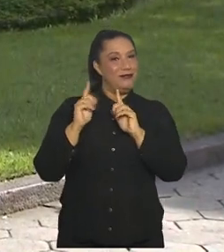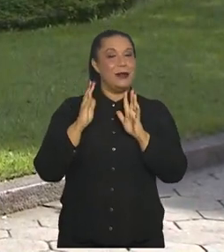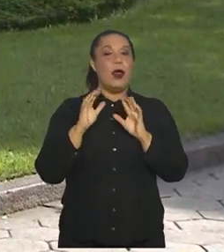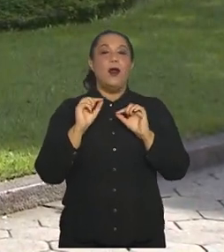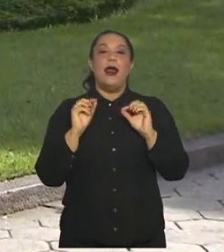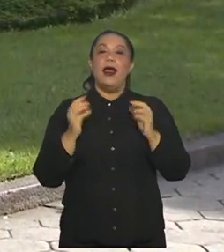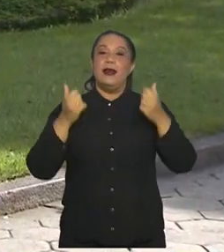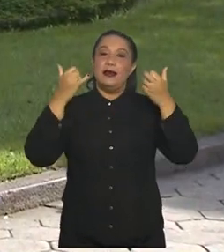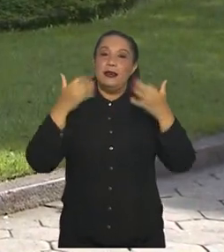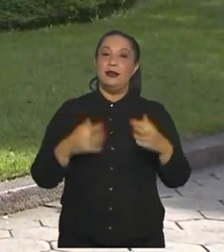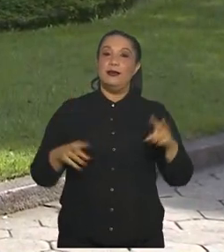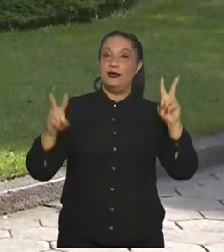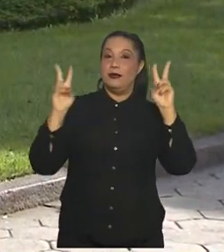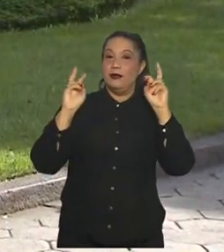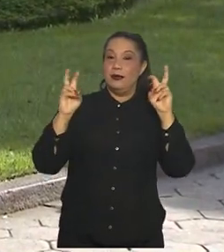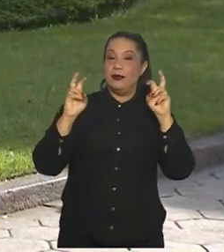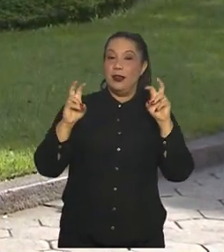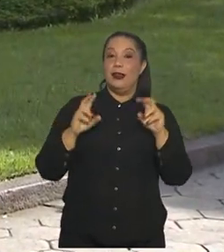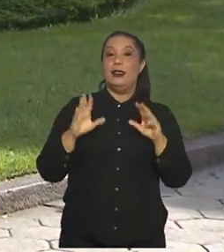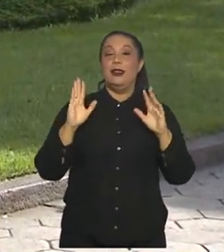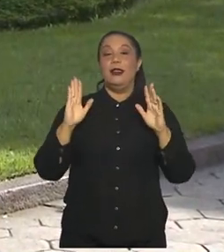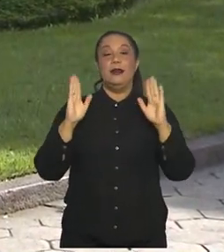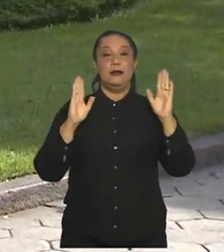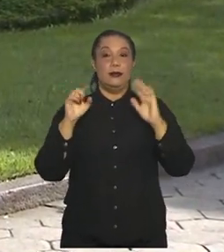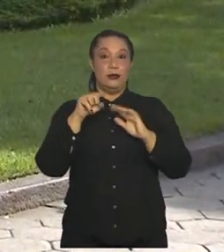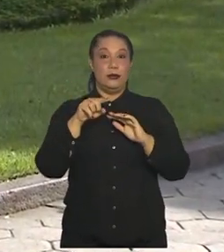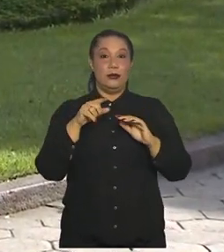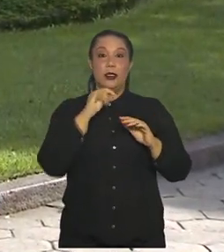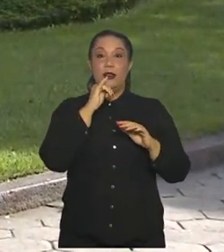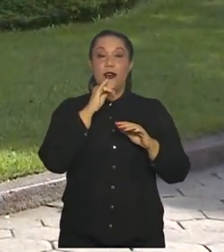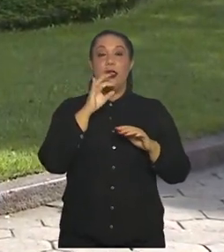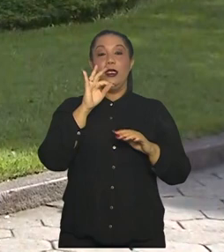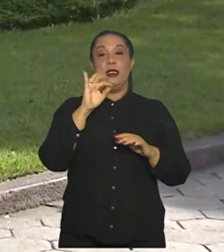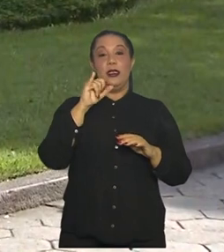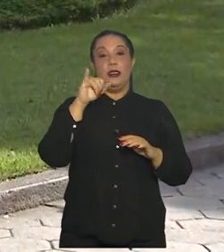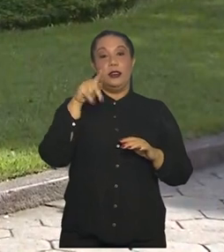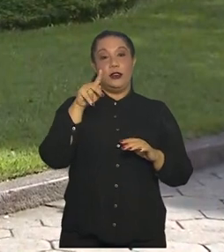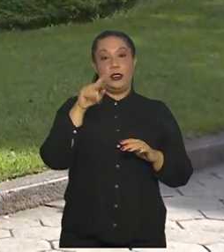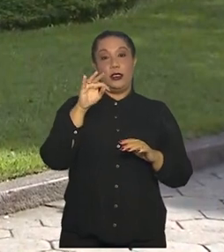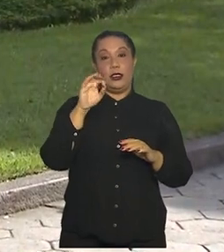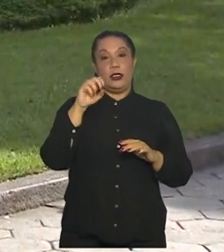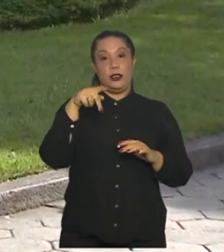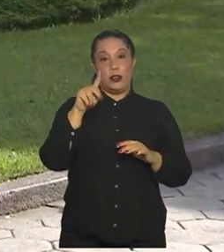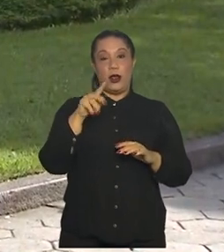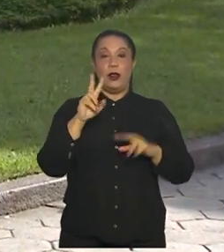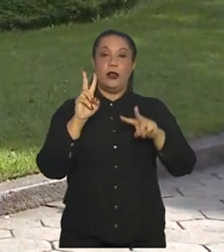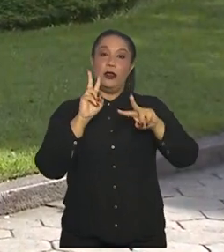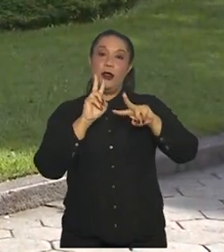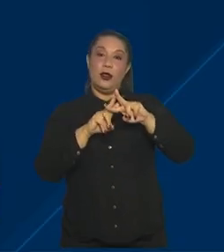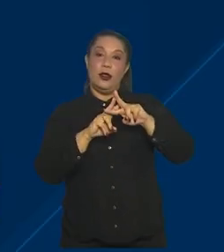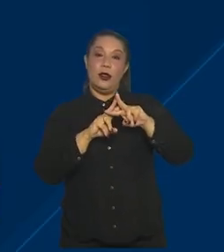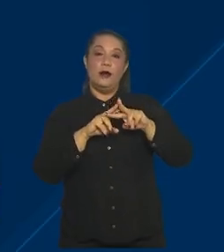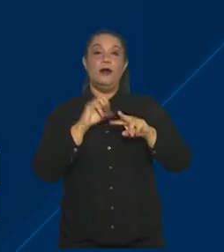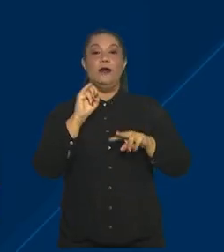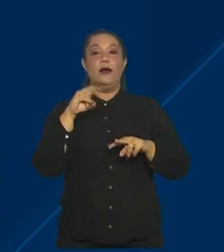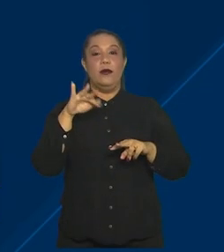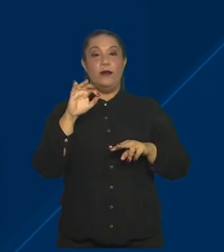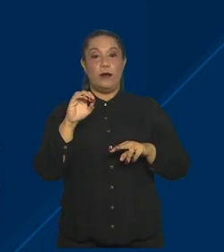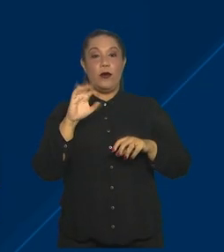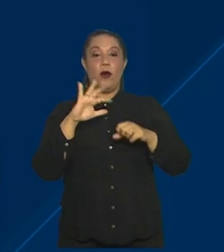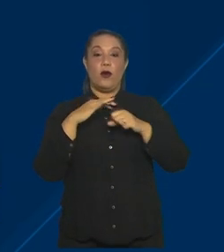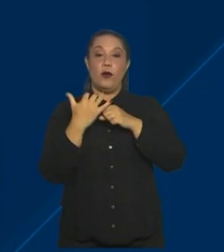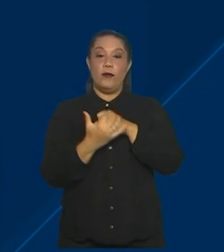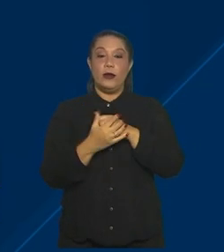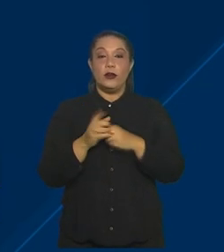destaque na página inicial dos usuários da rede social de vídeos TikTok. Com a hashtag InfoCovid, é possível achar o